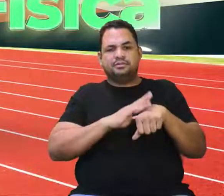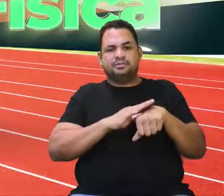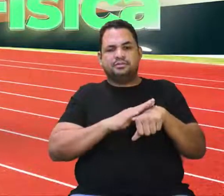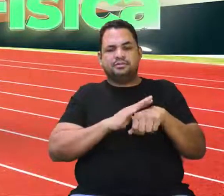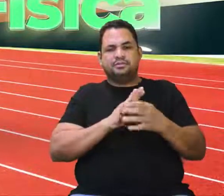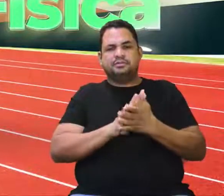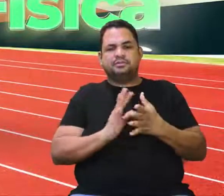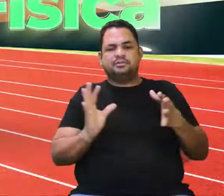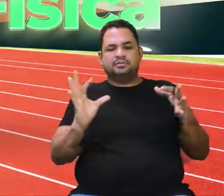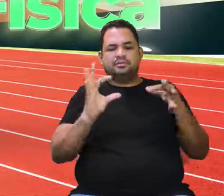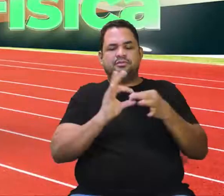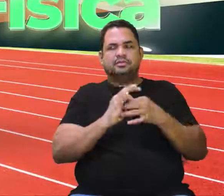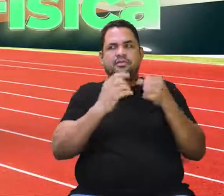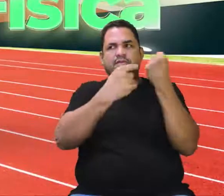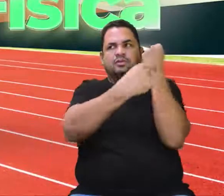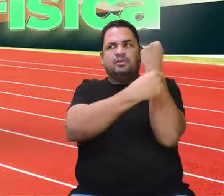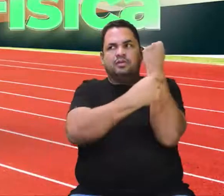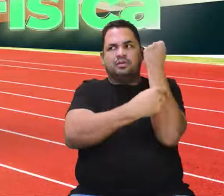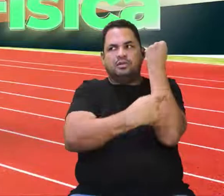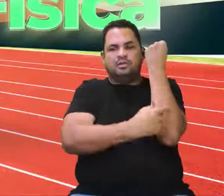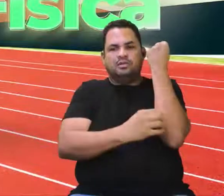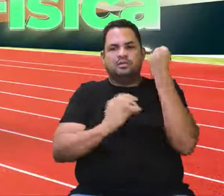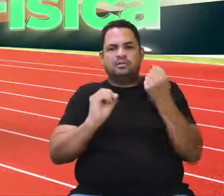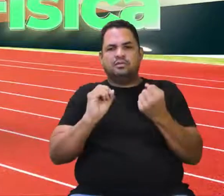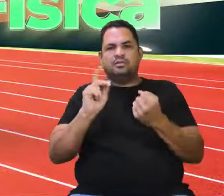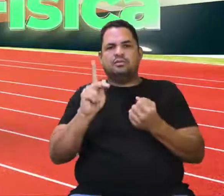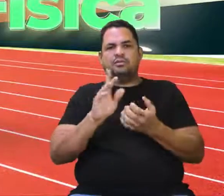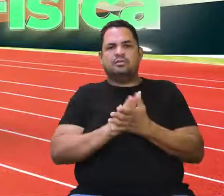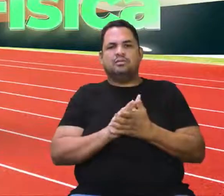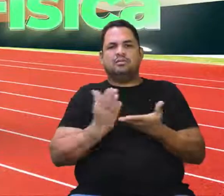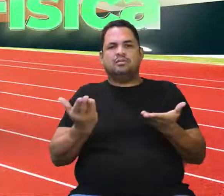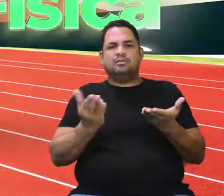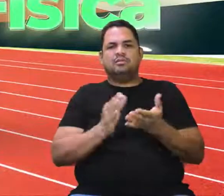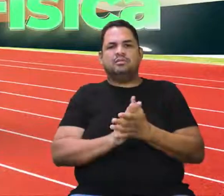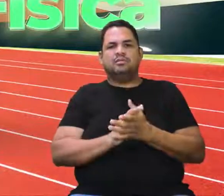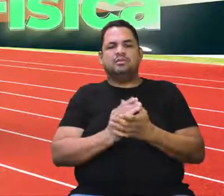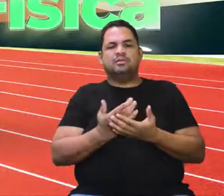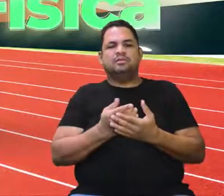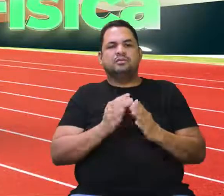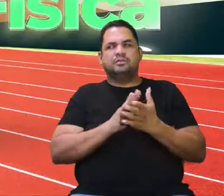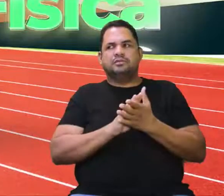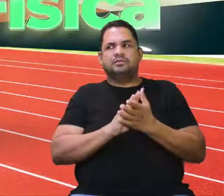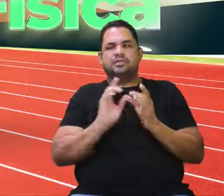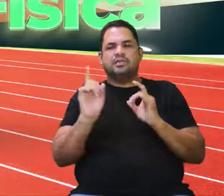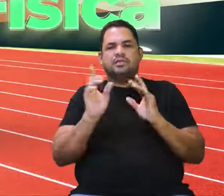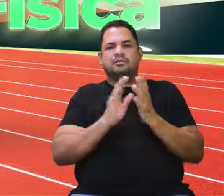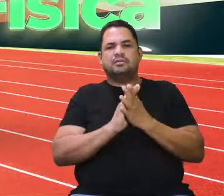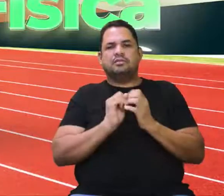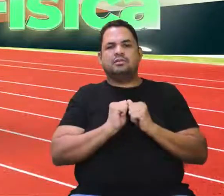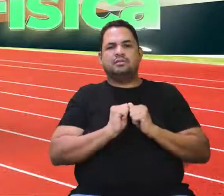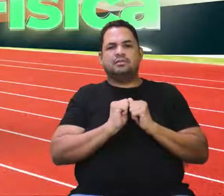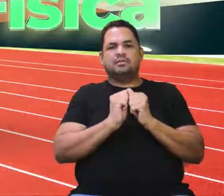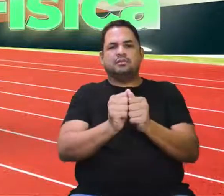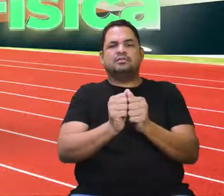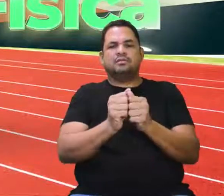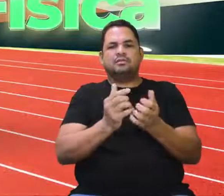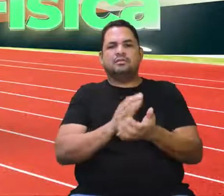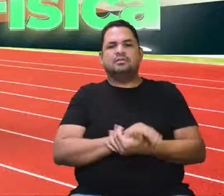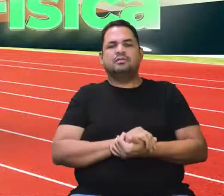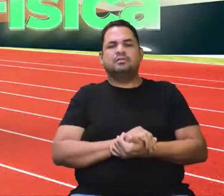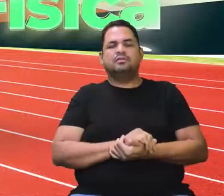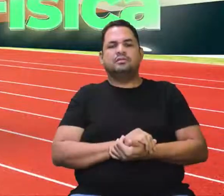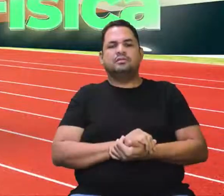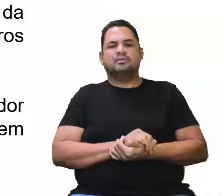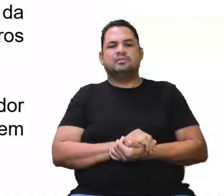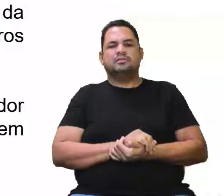associadas à coluna vertebral. Isso, isso. Ok? Agora, nós vamos analisar as afirmativas. Acompanha comigo aí. Vamos